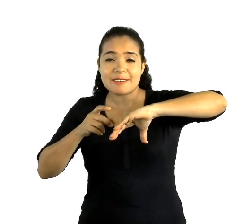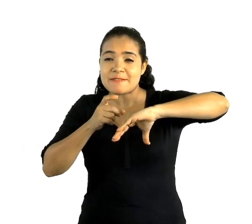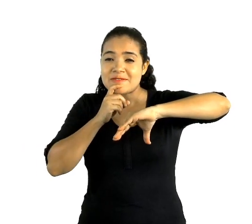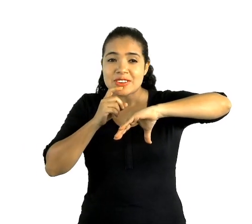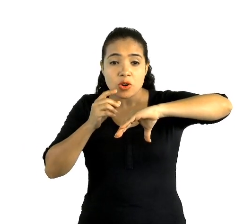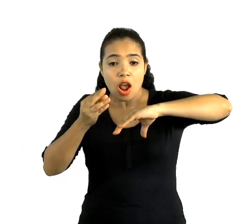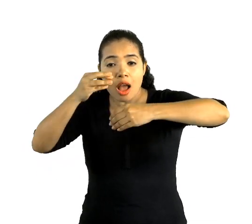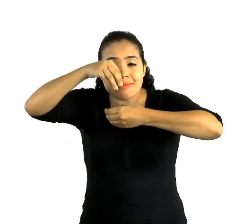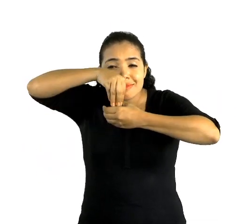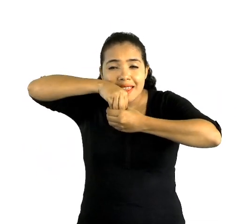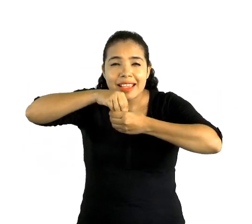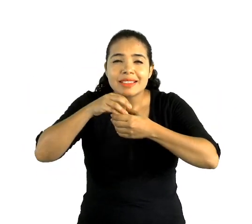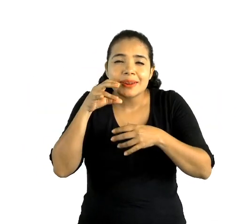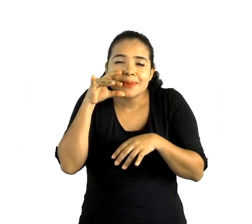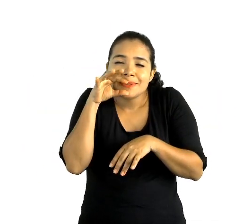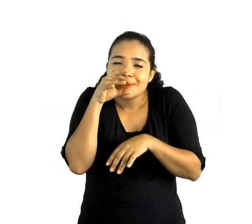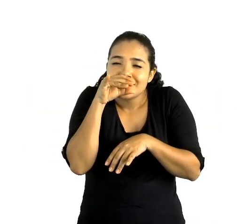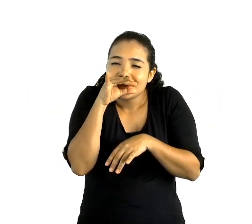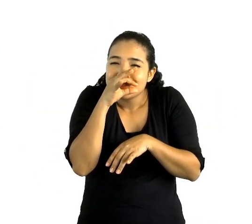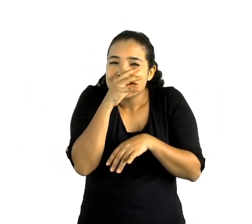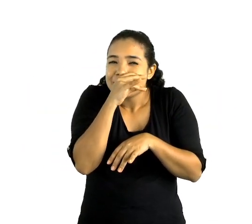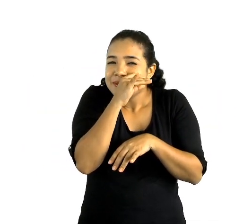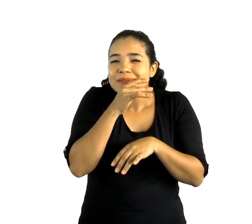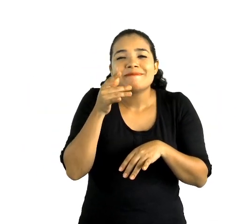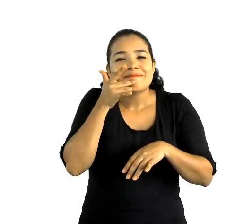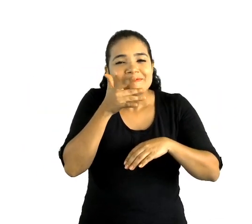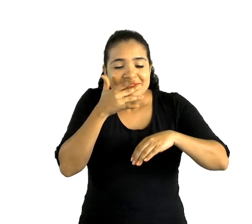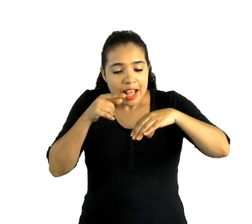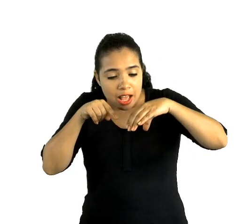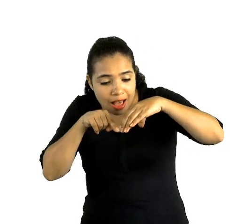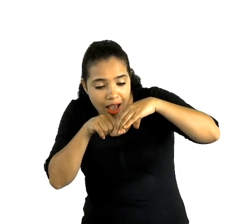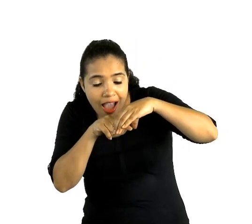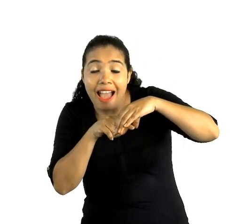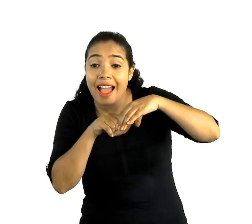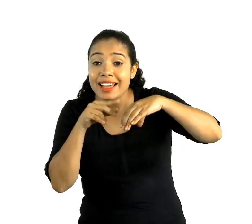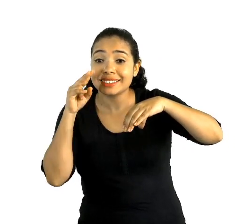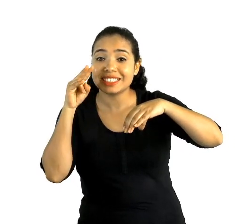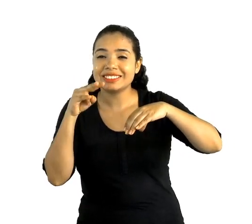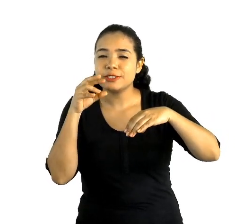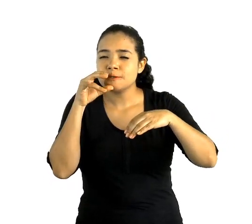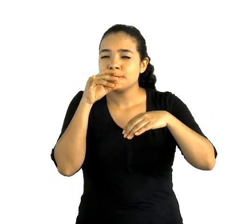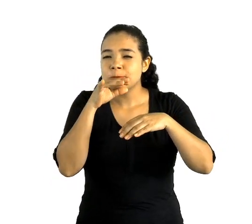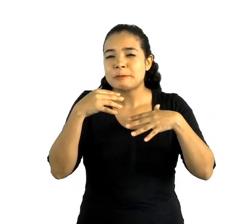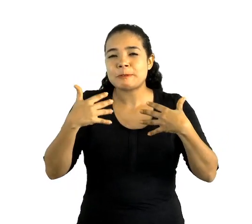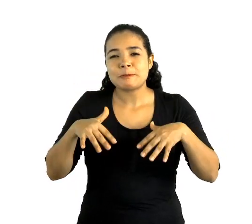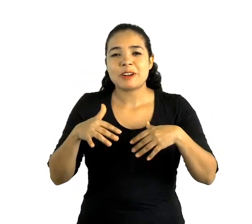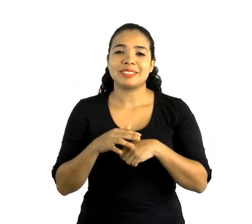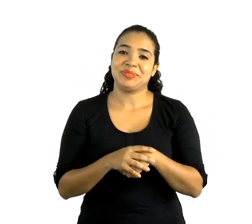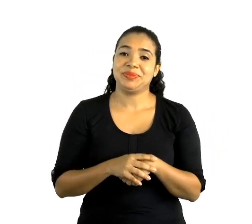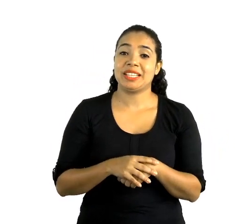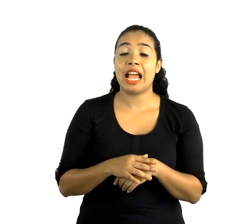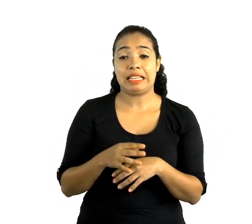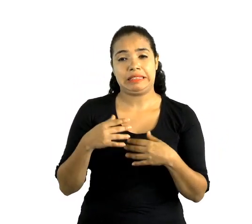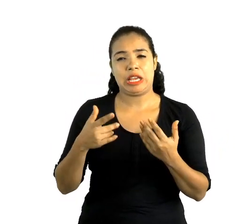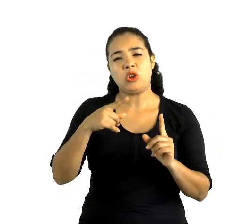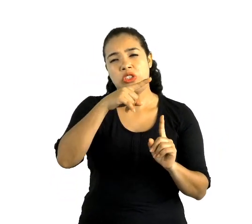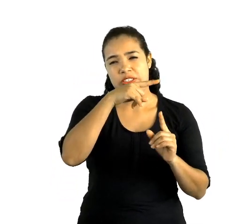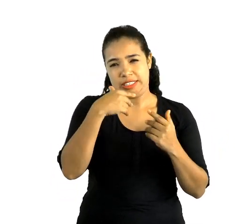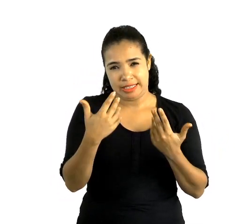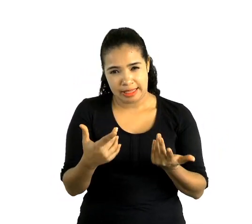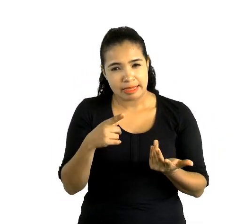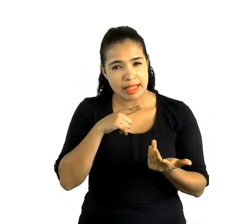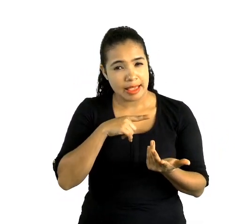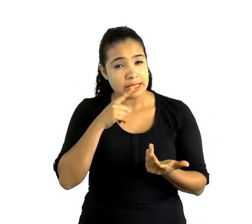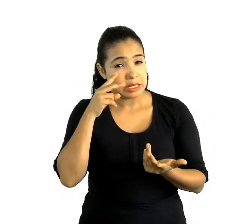quentinho. Sabiam? Então, caros alunos, acabamos de observar vários tipos de casas